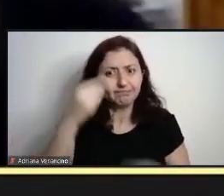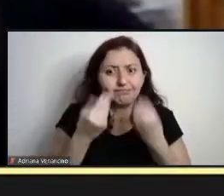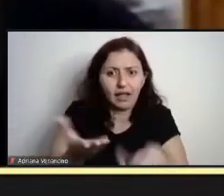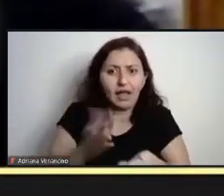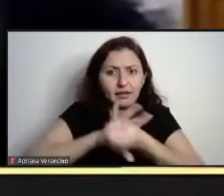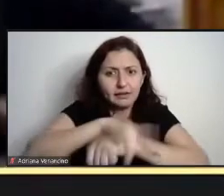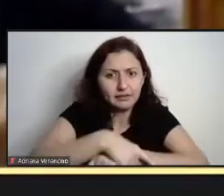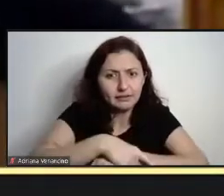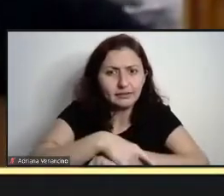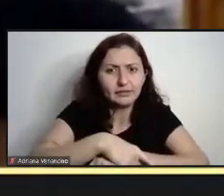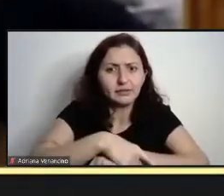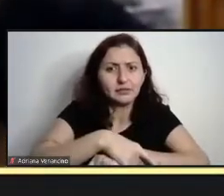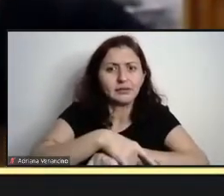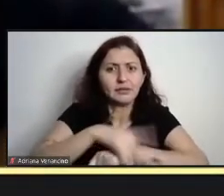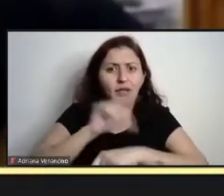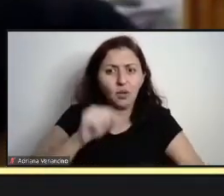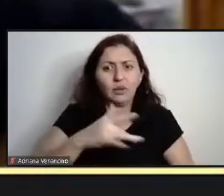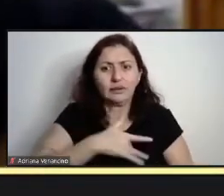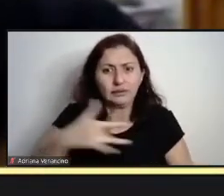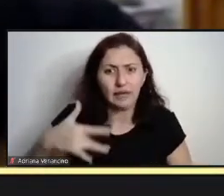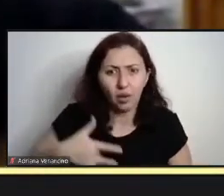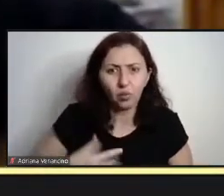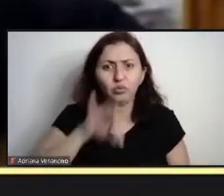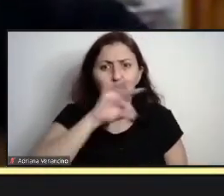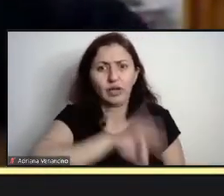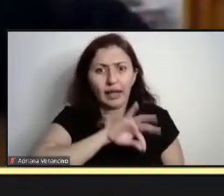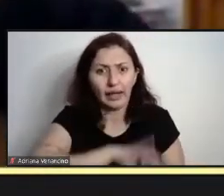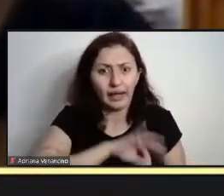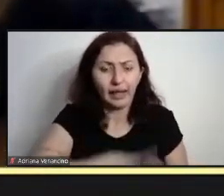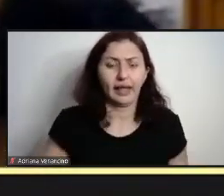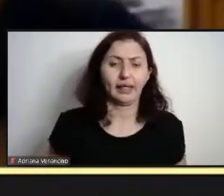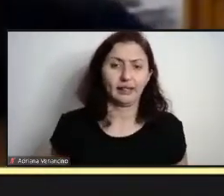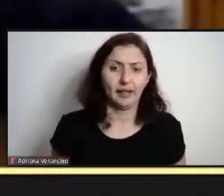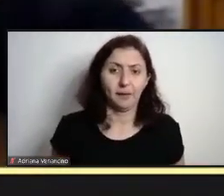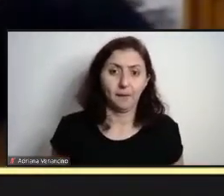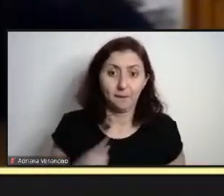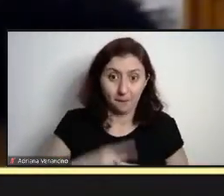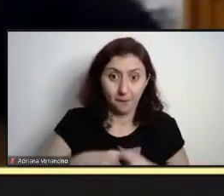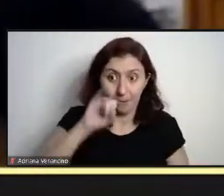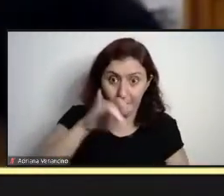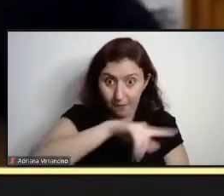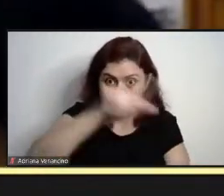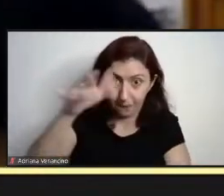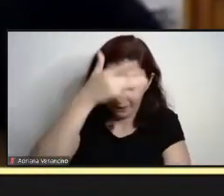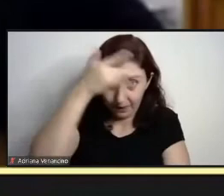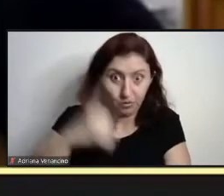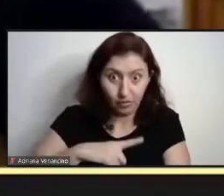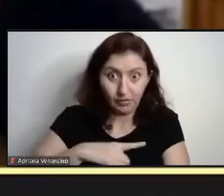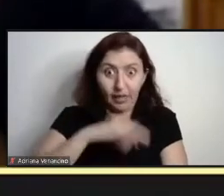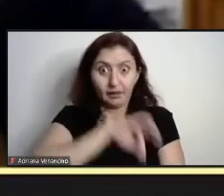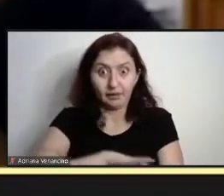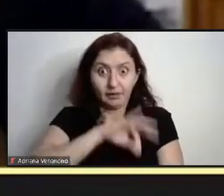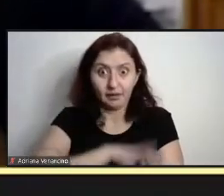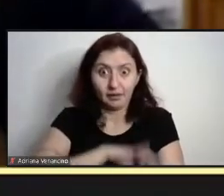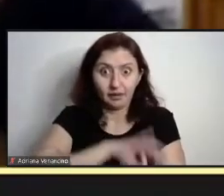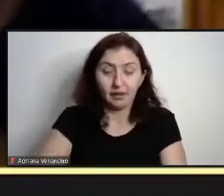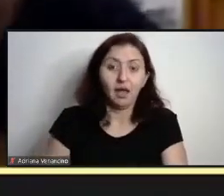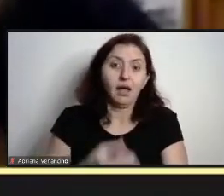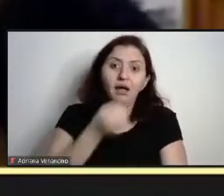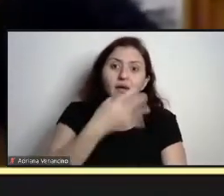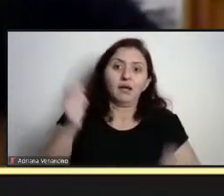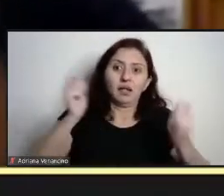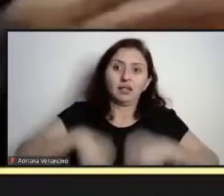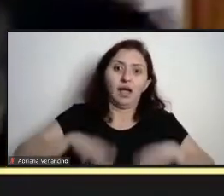à saúde dessa população. Porque, se ela tem renda, ela fica em casa. Claro, como a renda acabou, ela